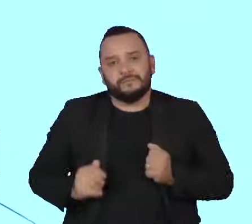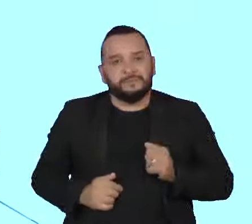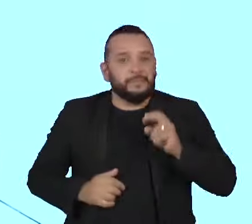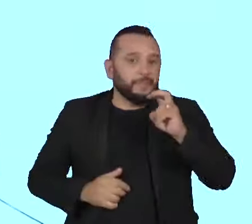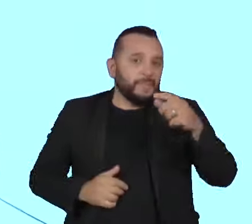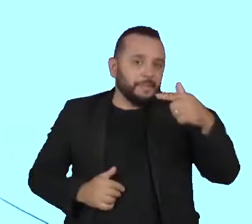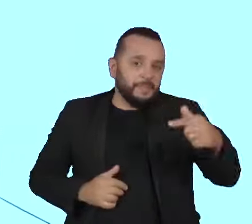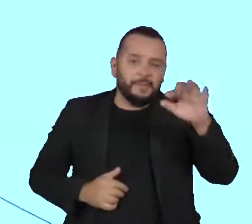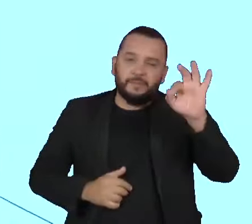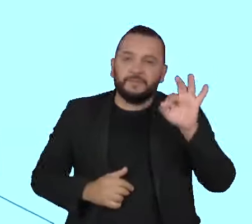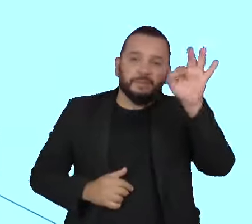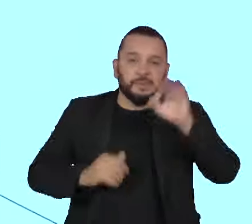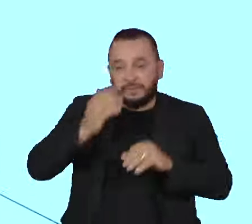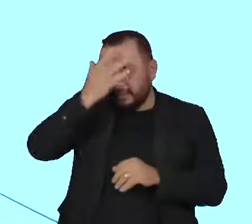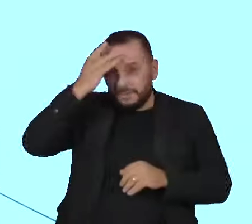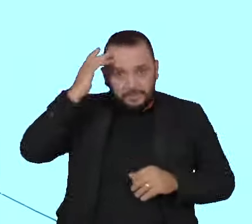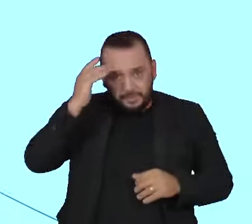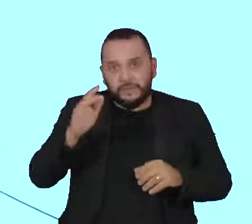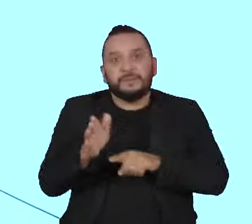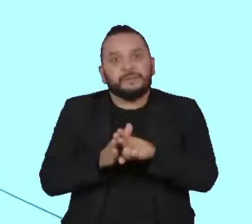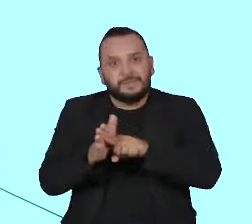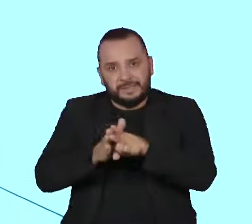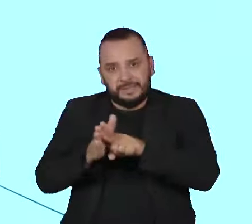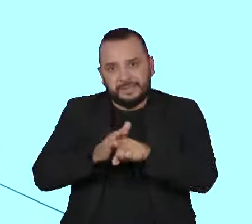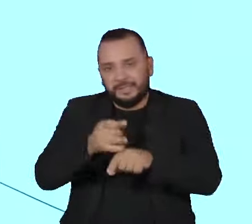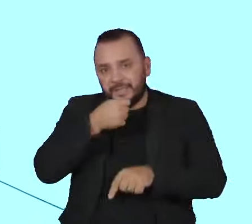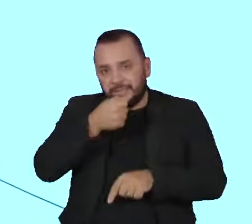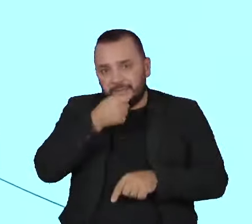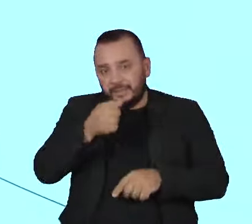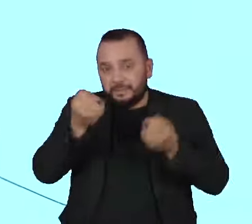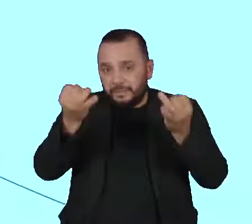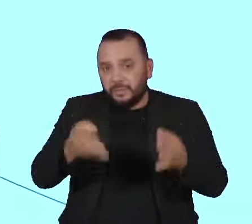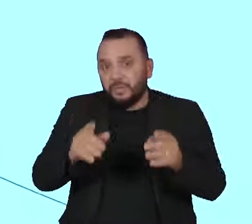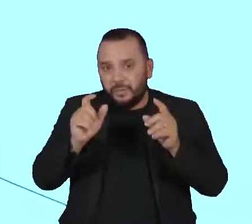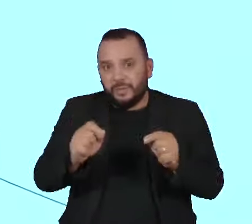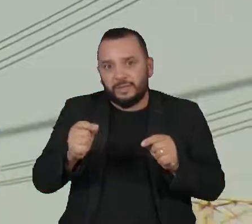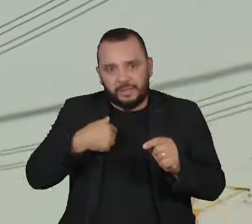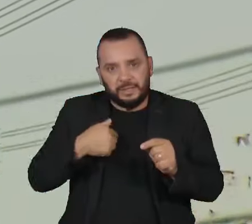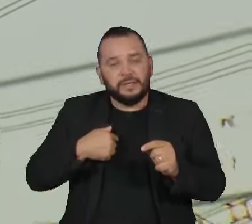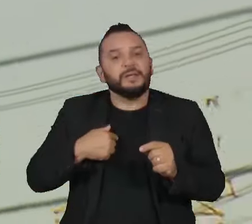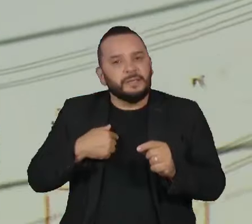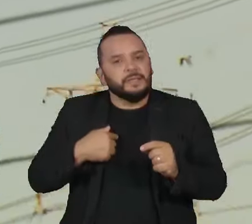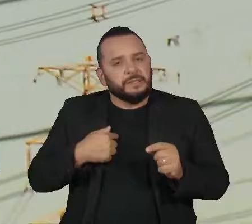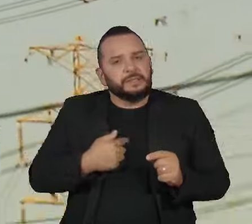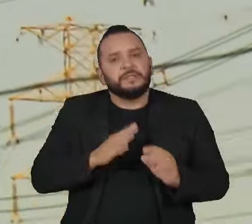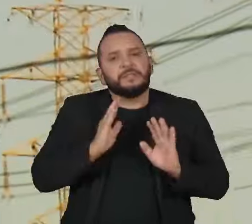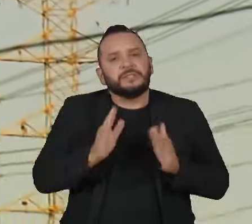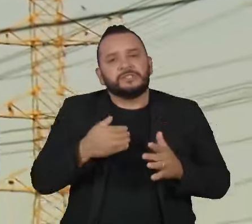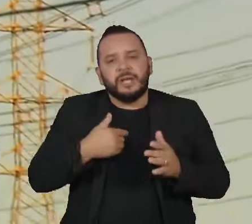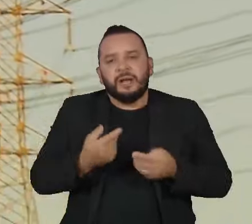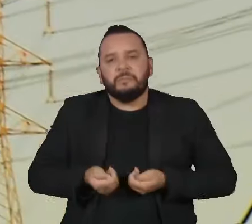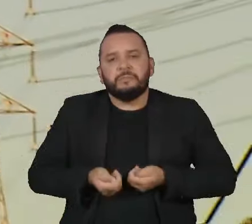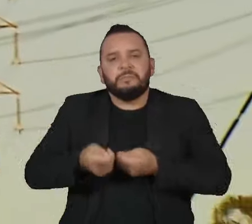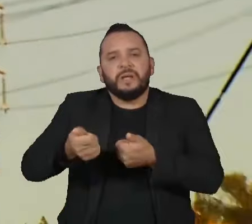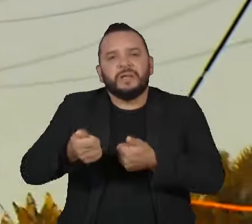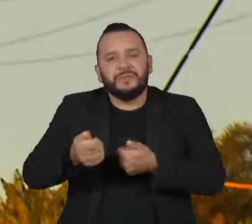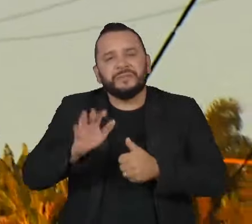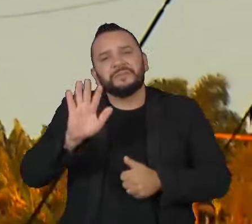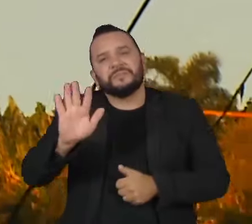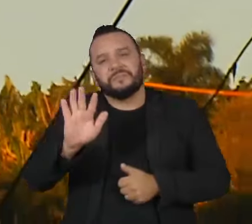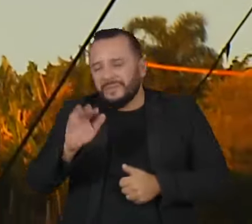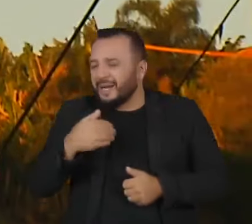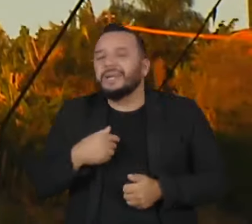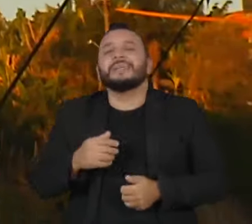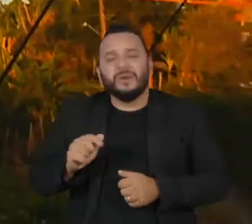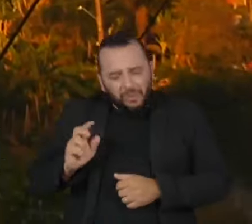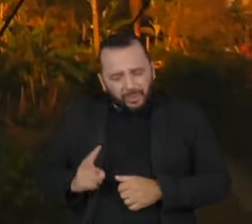% dos entrevistados na pesquisa afirmaram que a tarifa social é insuficiente para reduzir o peso da